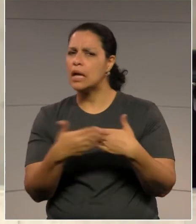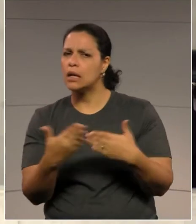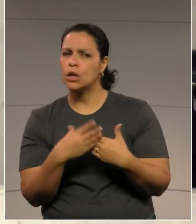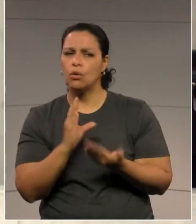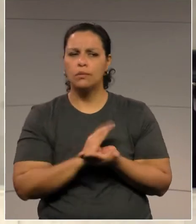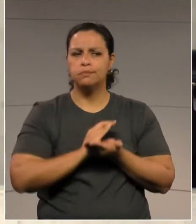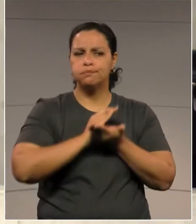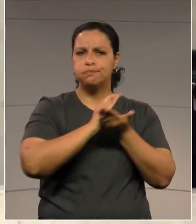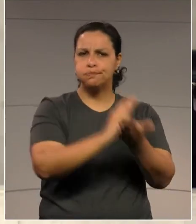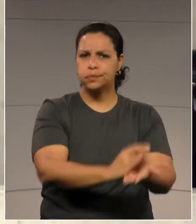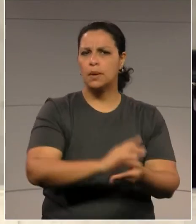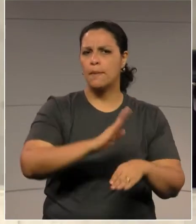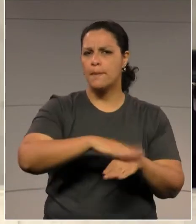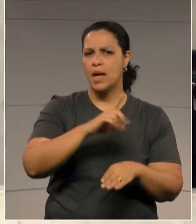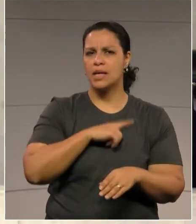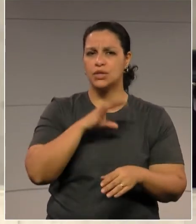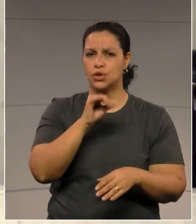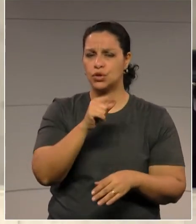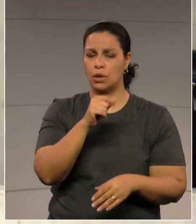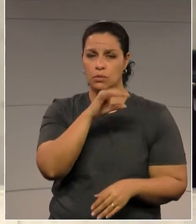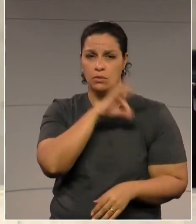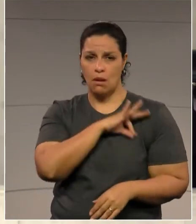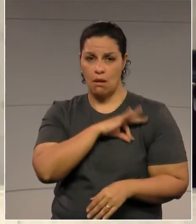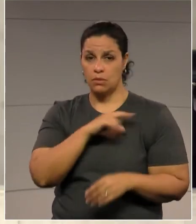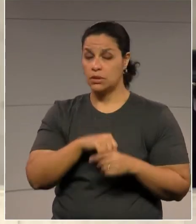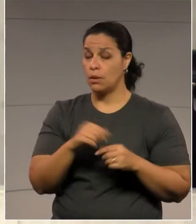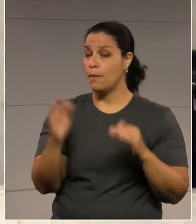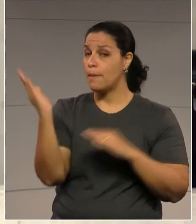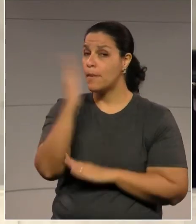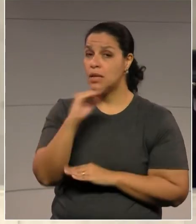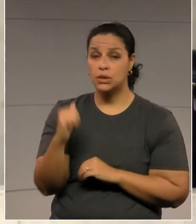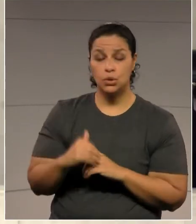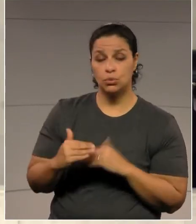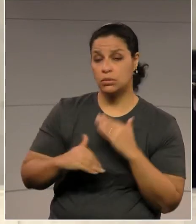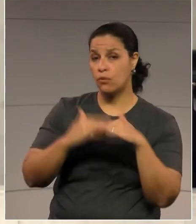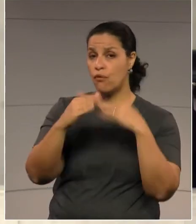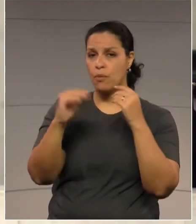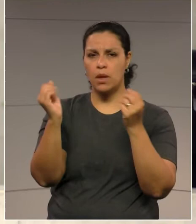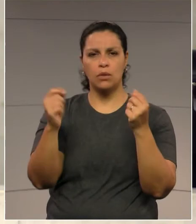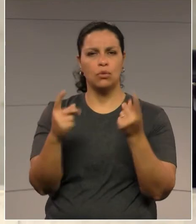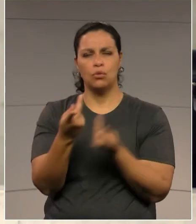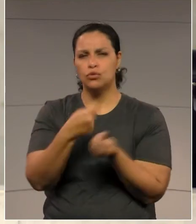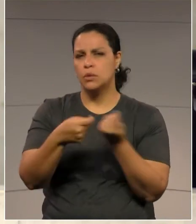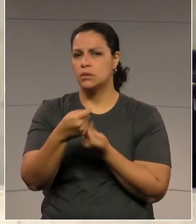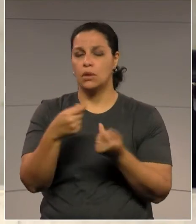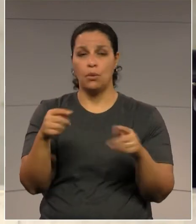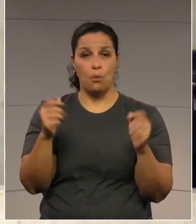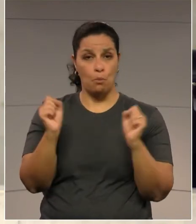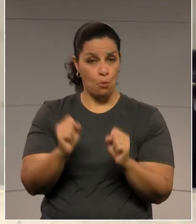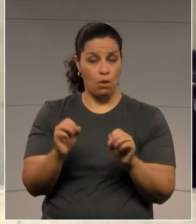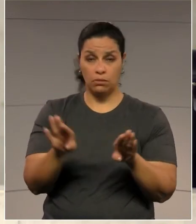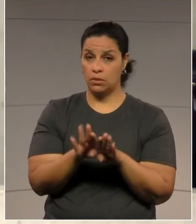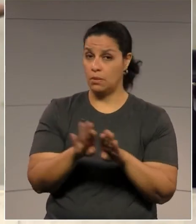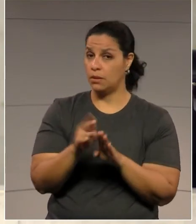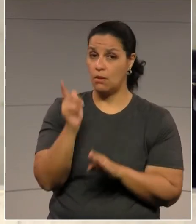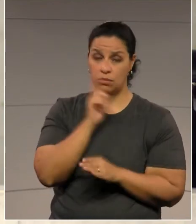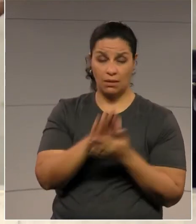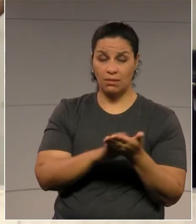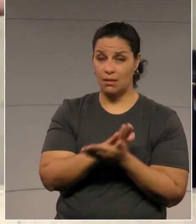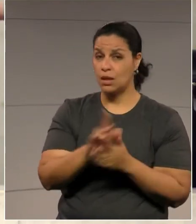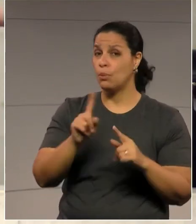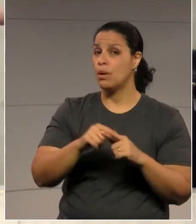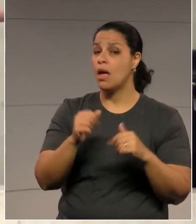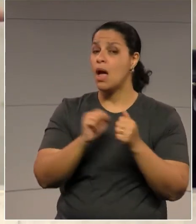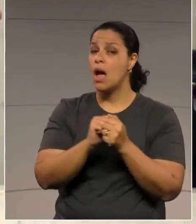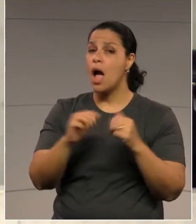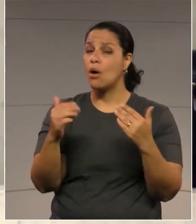momento, se a economia brasileira não entrar em crescimento sustentável, e pode não ocorrer, porque a geração de emprego, a atividade